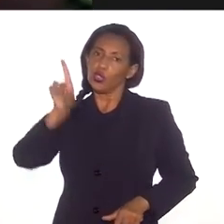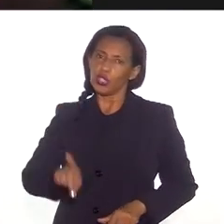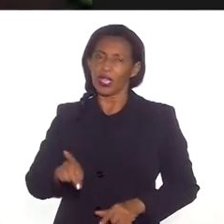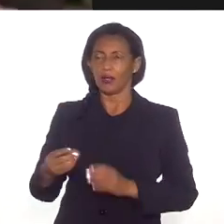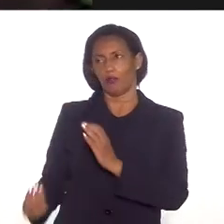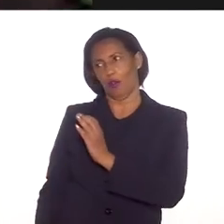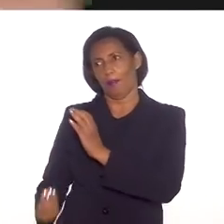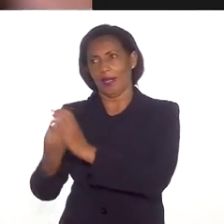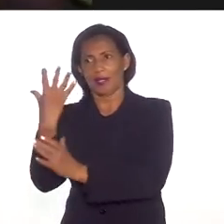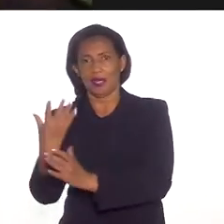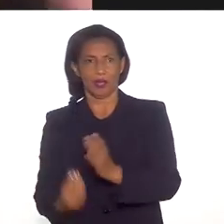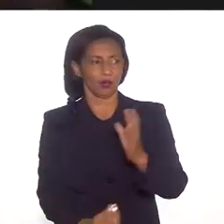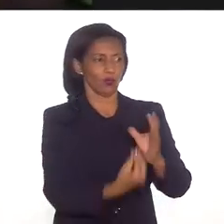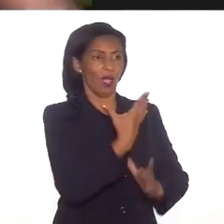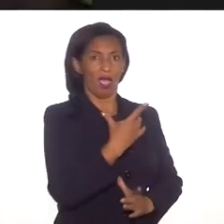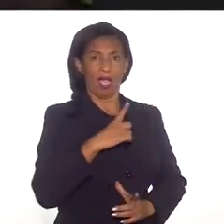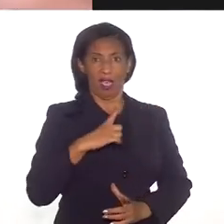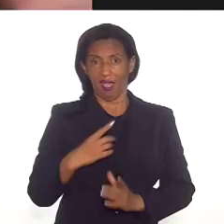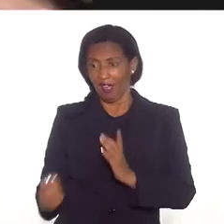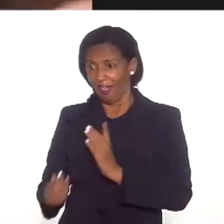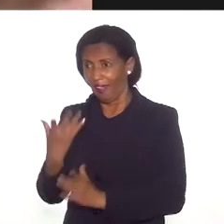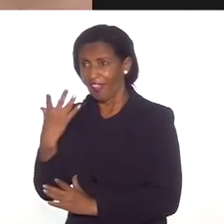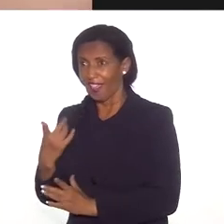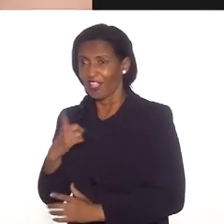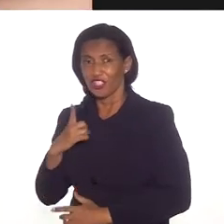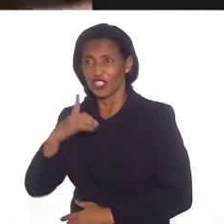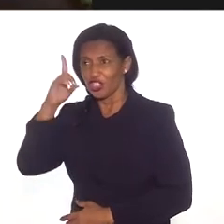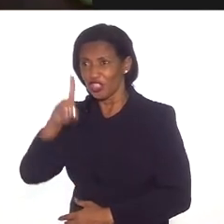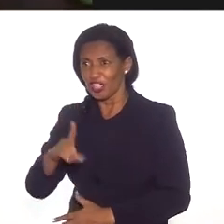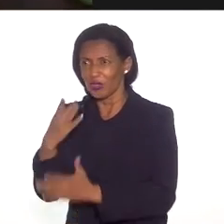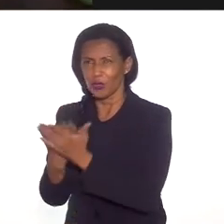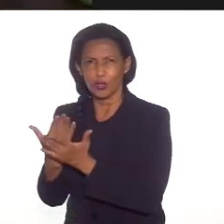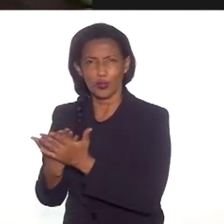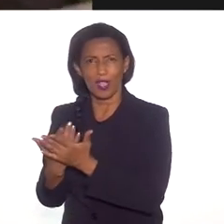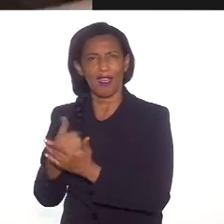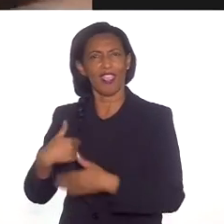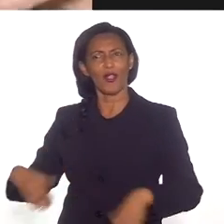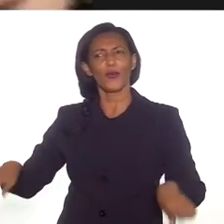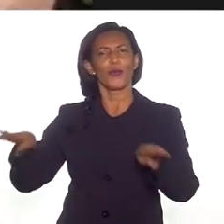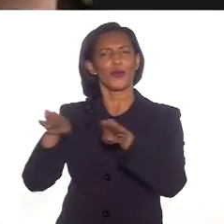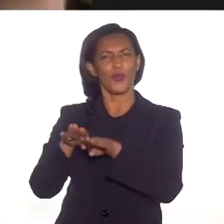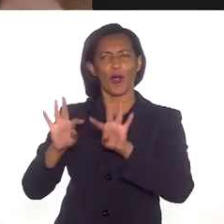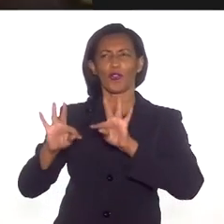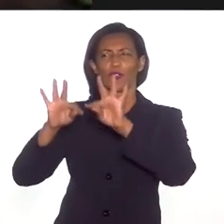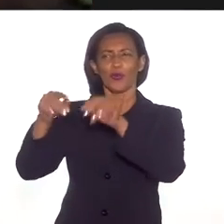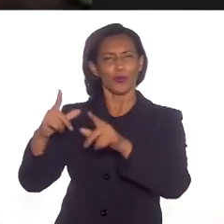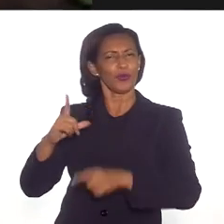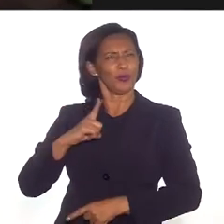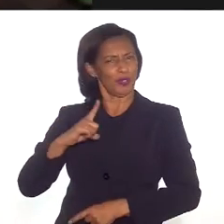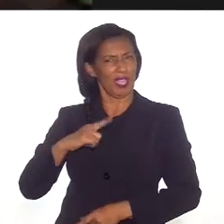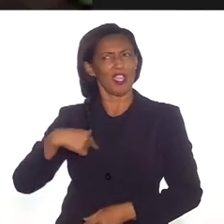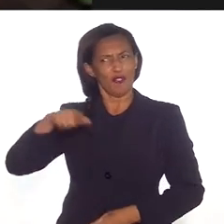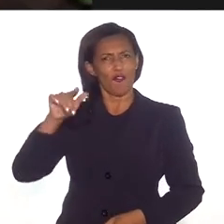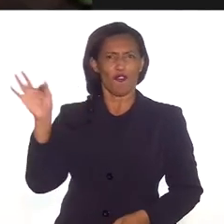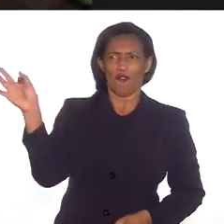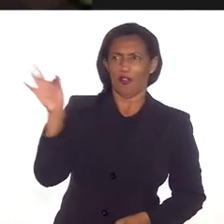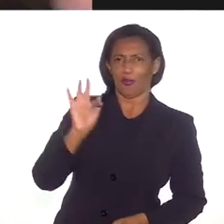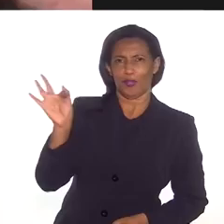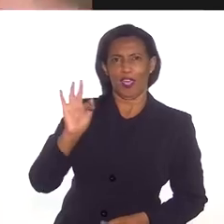foram aparecendo. Já que eu tenho direito a estudar, tenho direito a estudar como todo mundo tem. Um direito a ir à universidade.